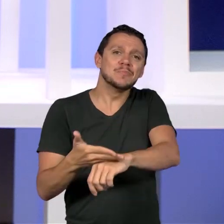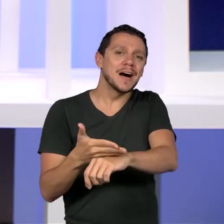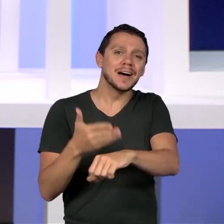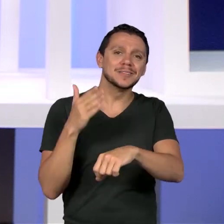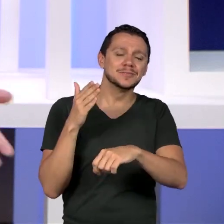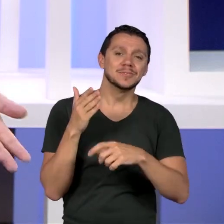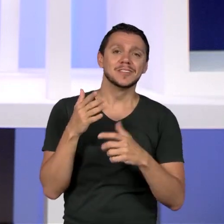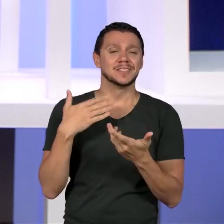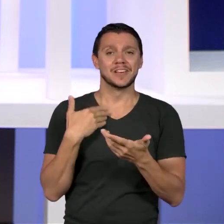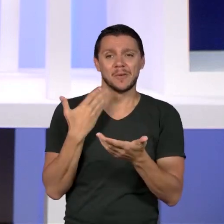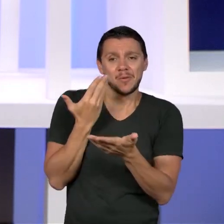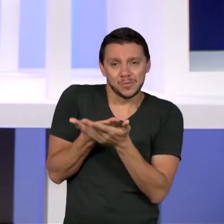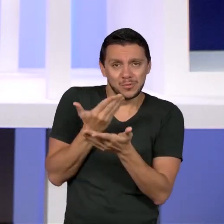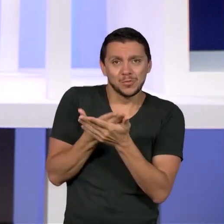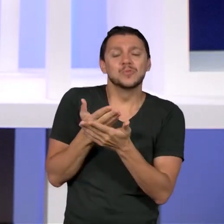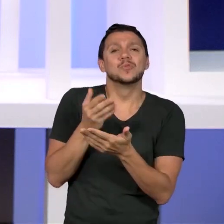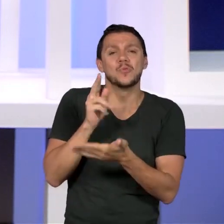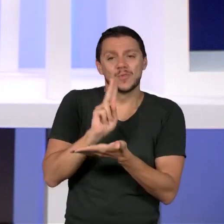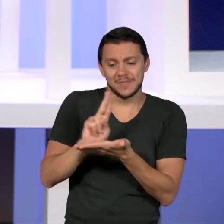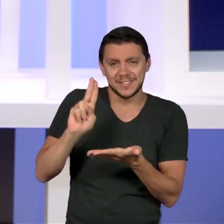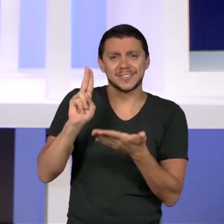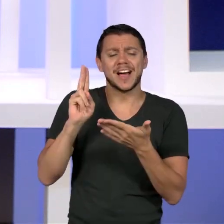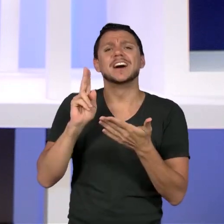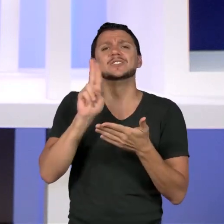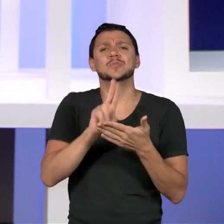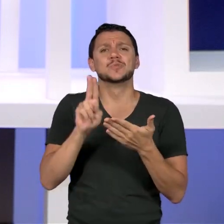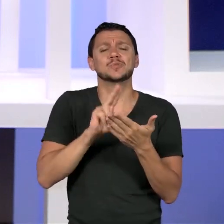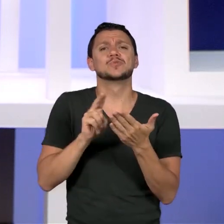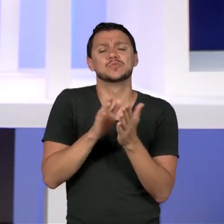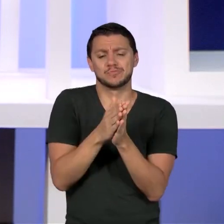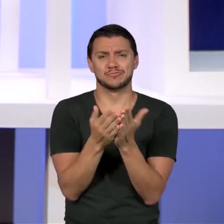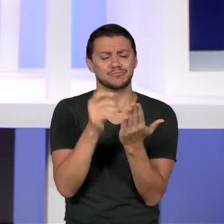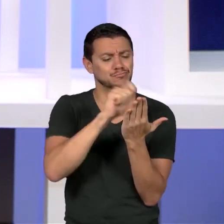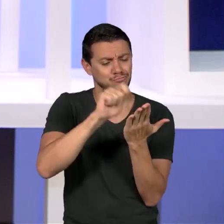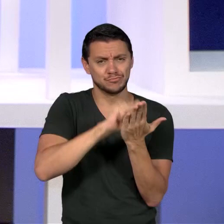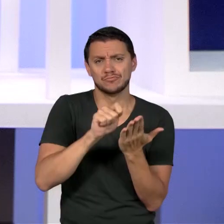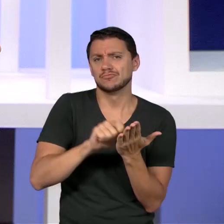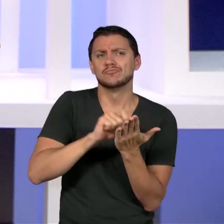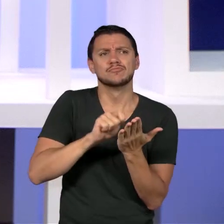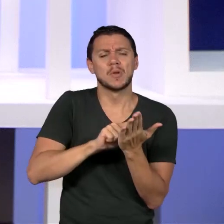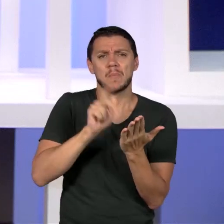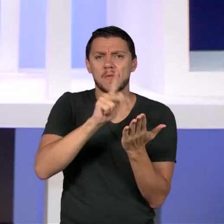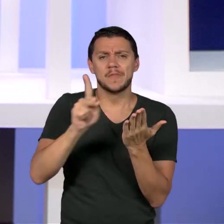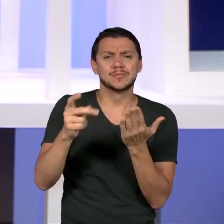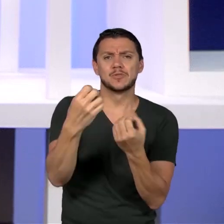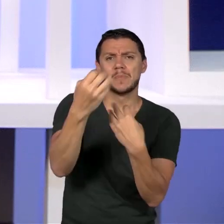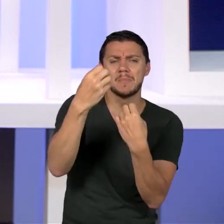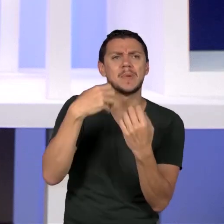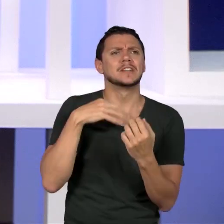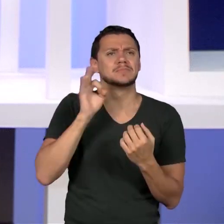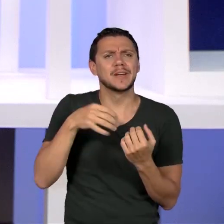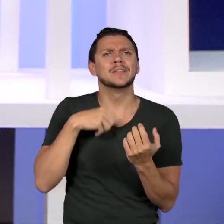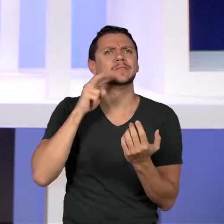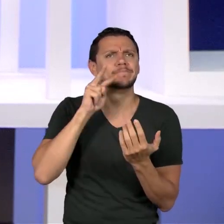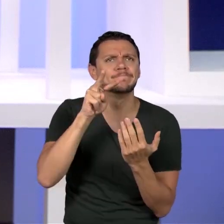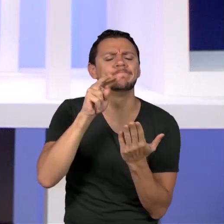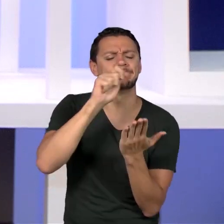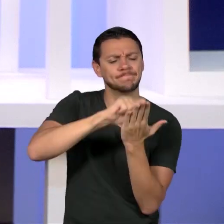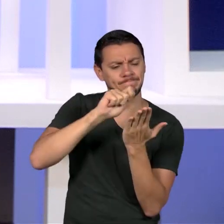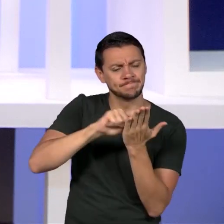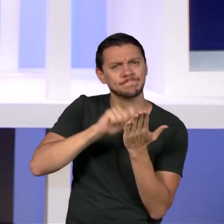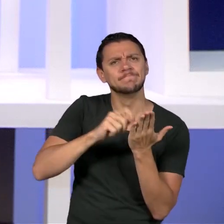na universidade com o seu caderno e ali você vai anotar tudo o que o professor disser. Então, essa coisa de